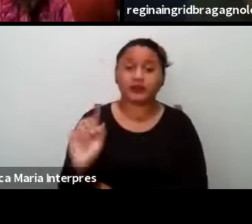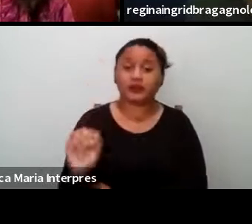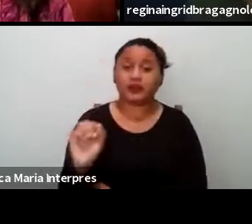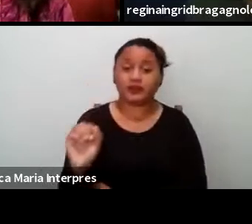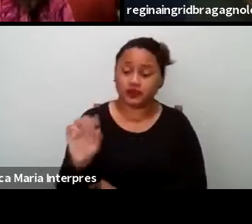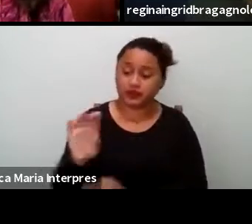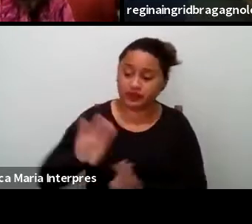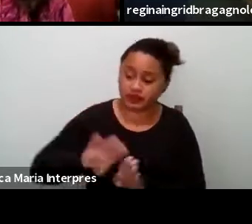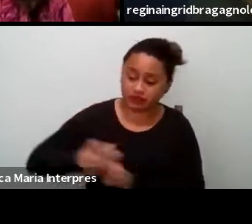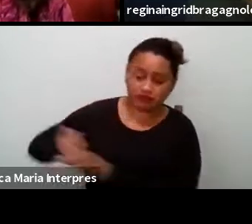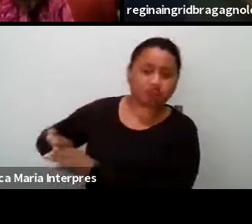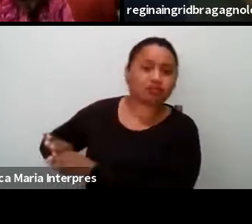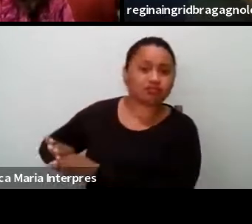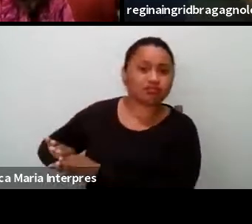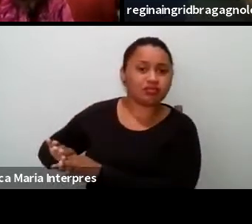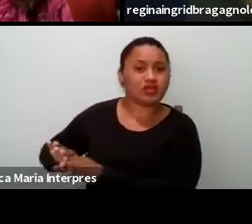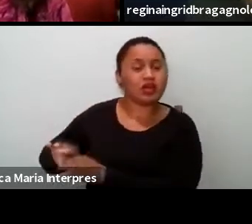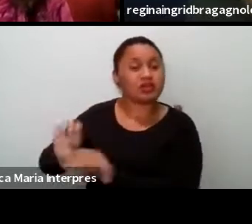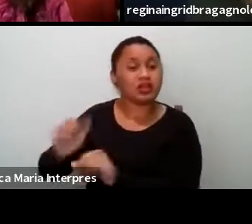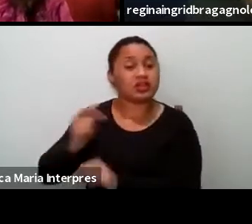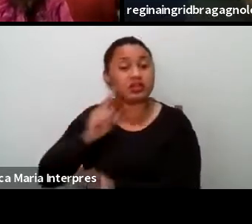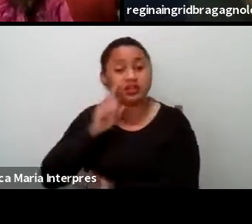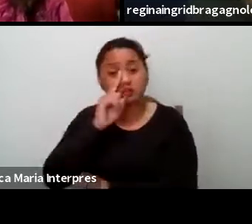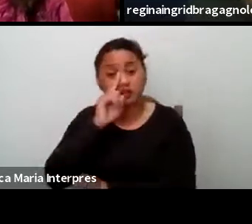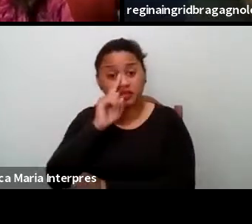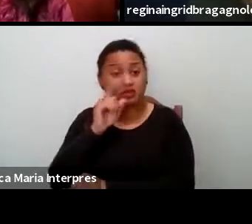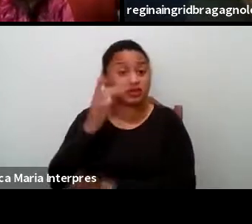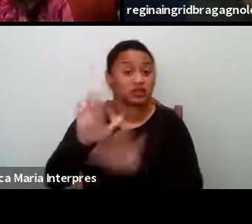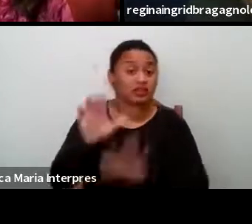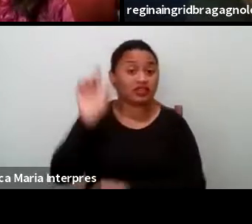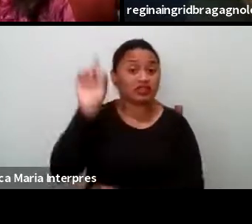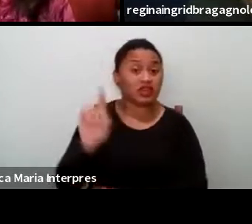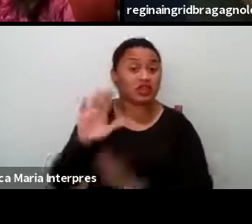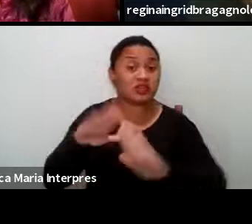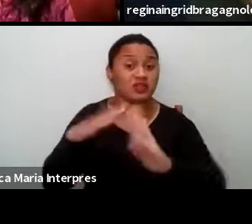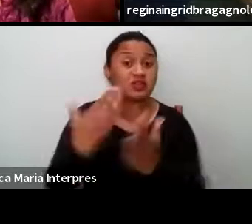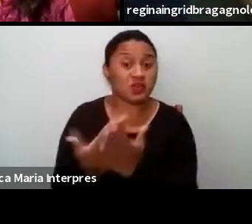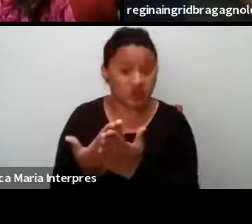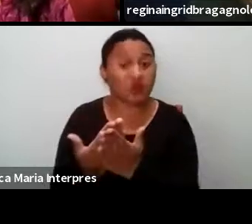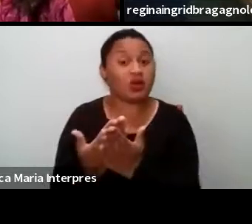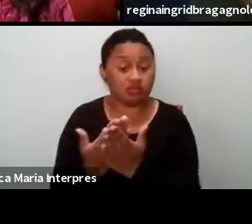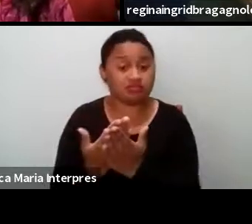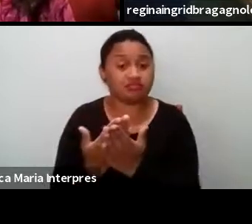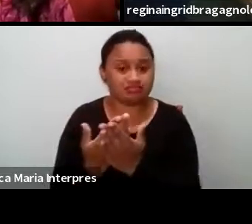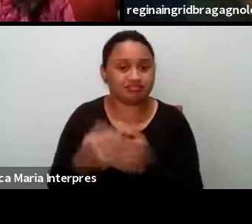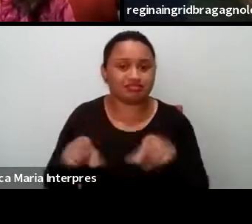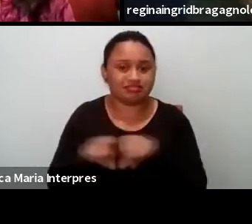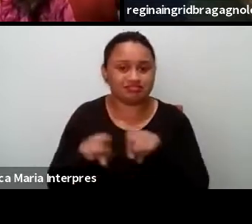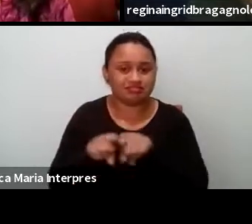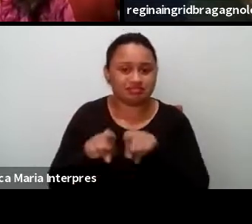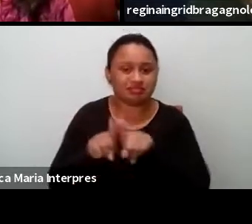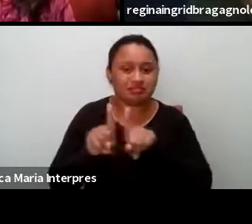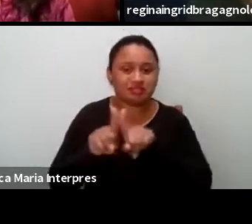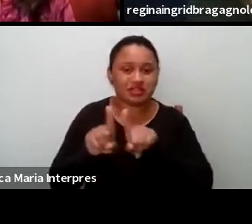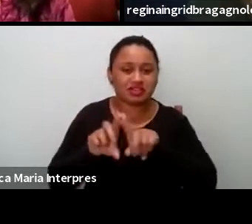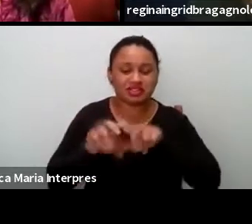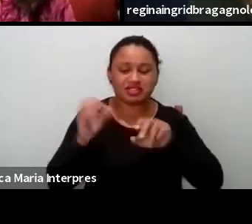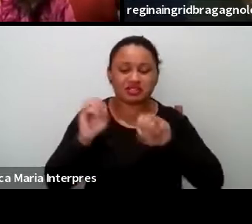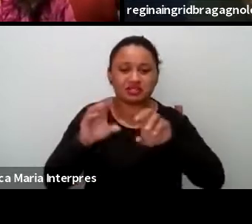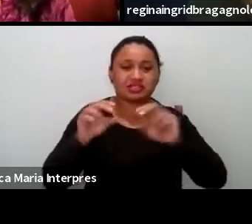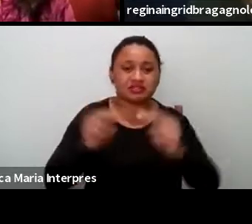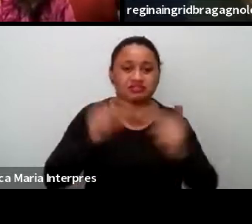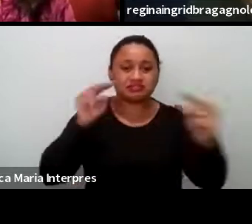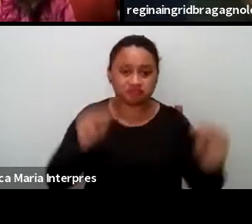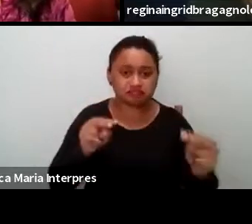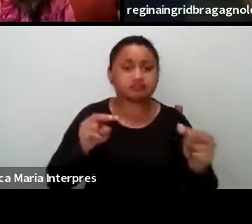postos em xeque, inclusive o direito à escola, isso vai vir aí, né, já tá vindo, a gente sabe, por conta dessa questão da educação online. E a Regina trouxe